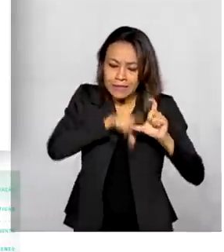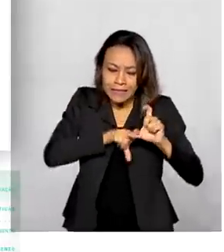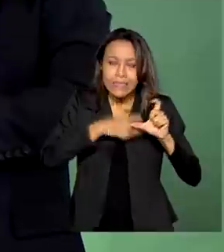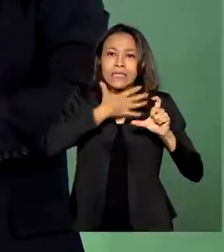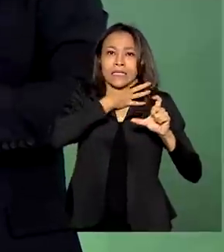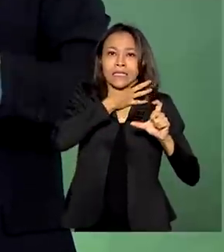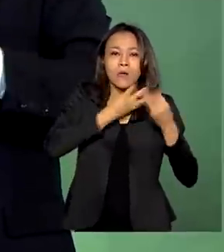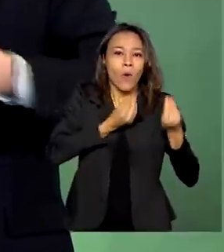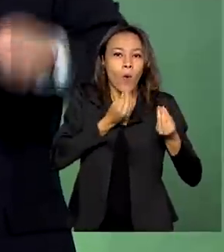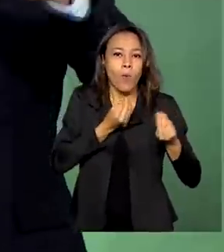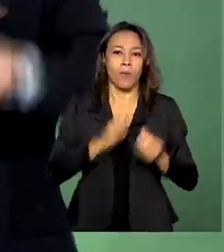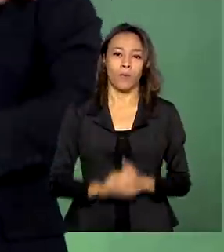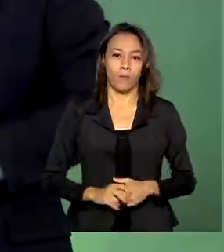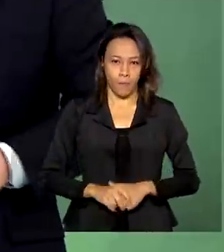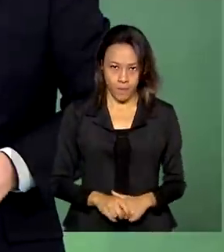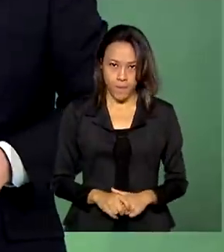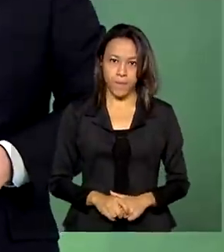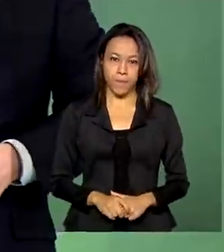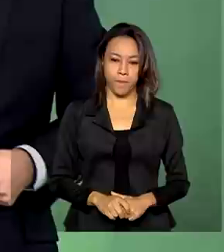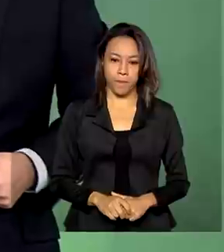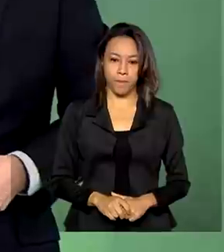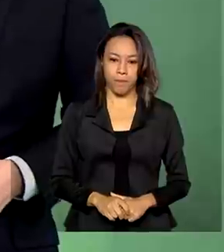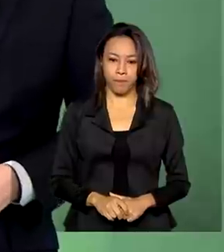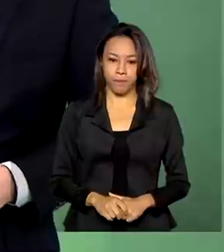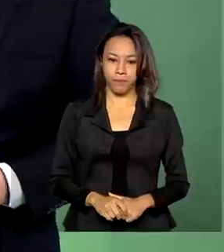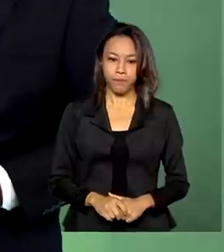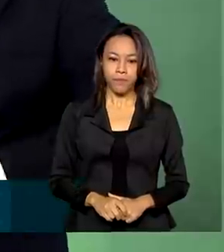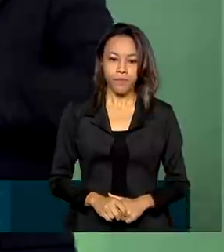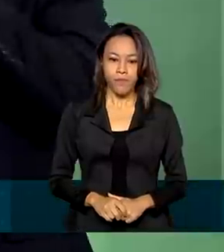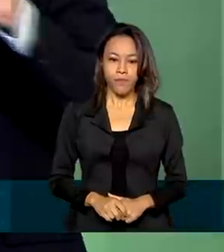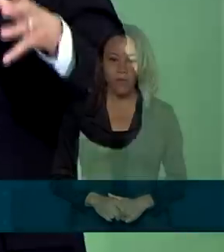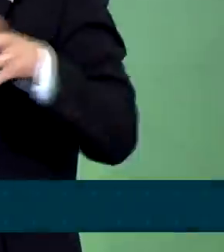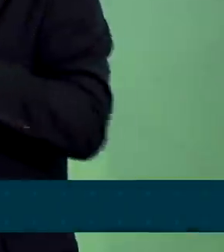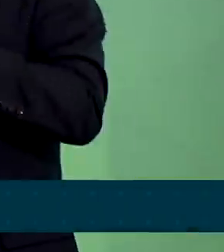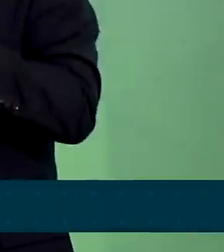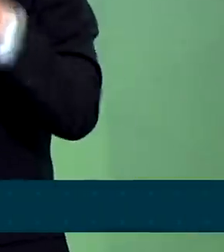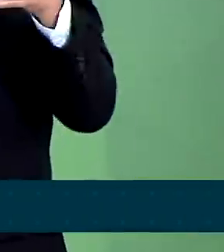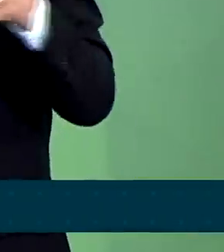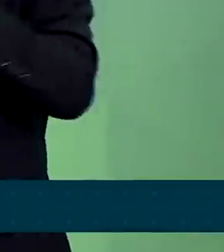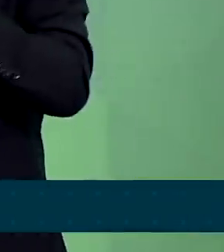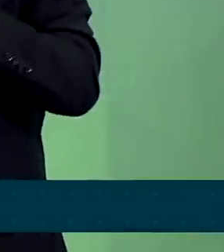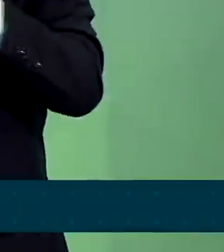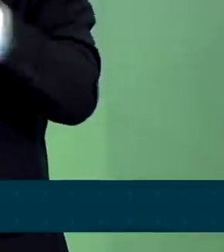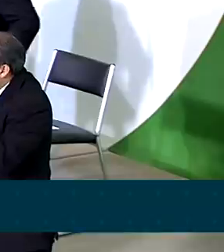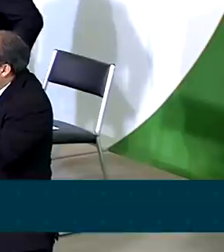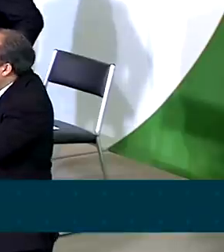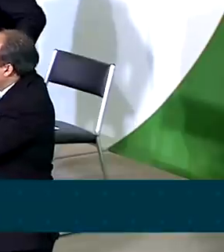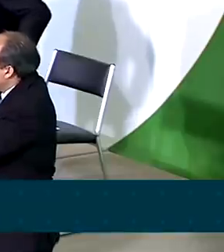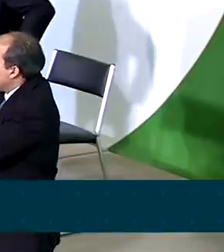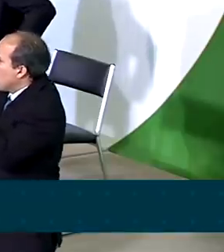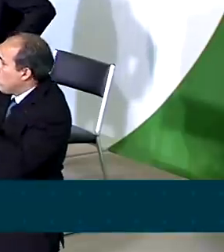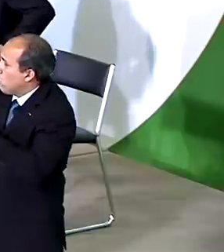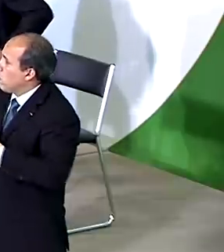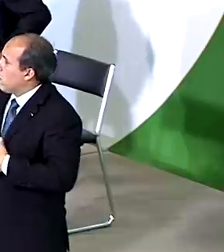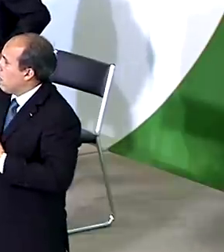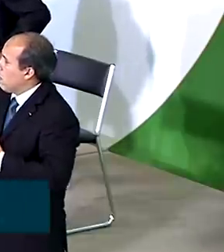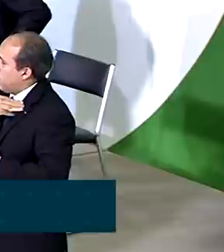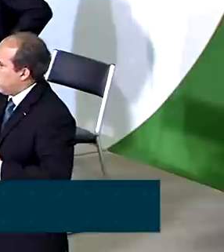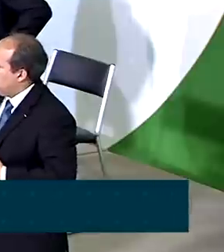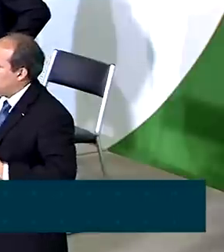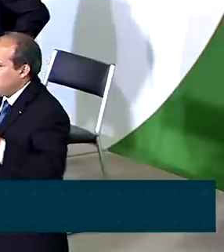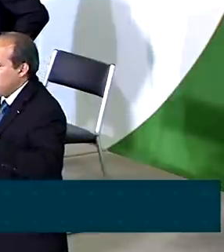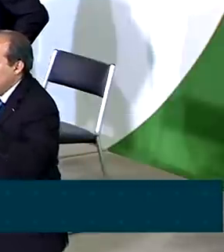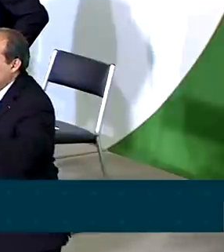contas. Prefeito e prefeita trabalhando conjuntamente com todos os ministros, os ministérios e os técnicos,